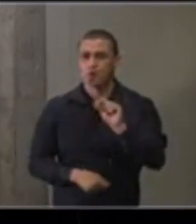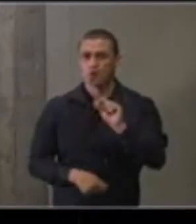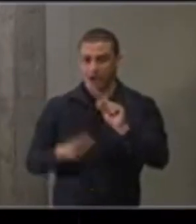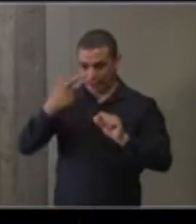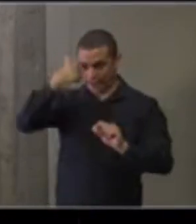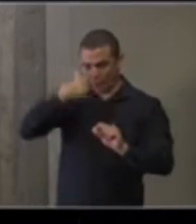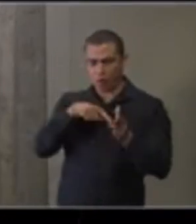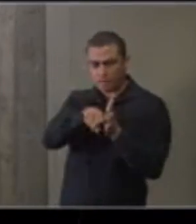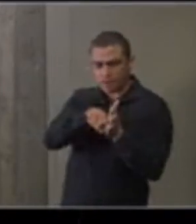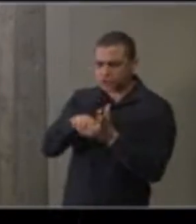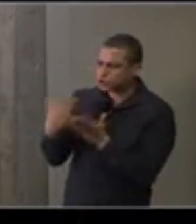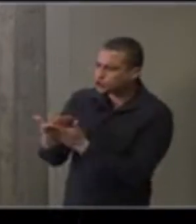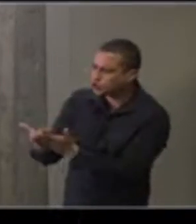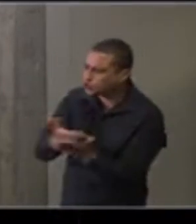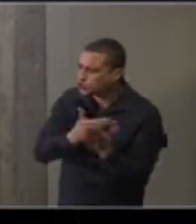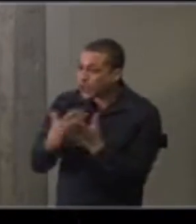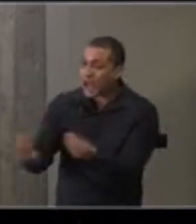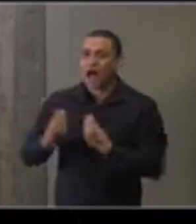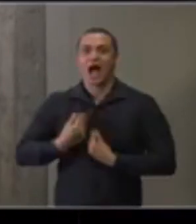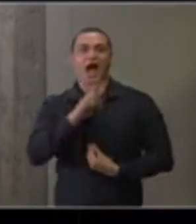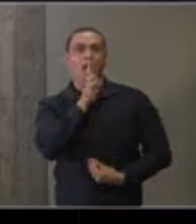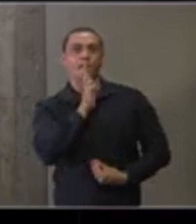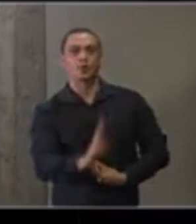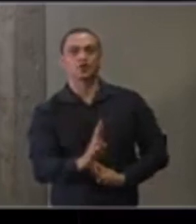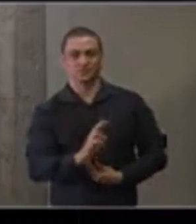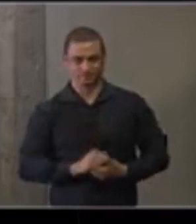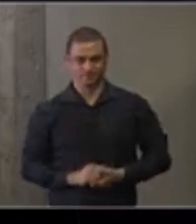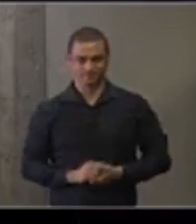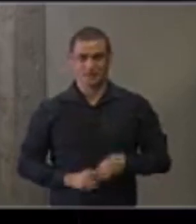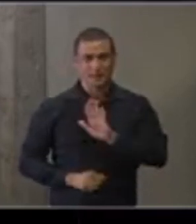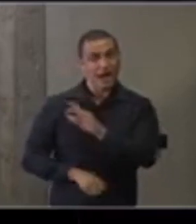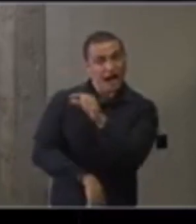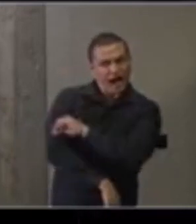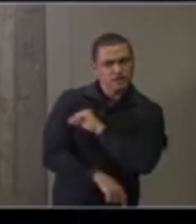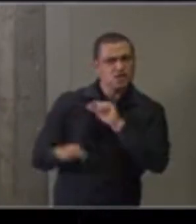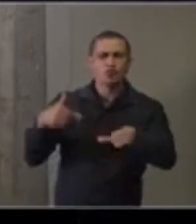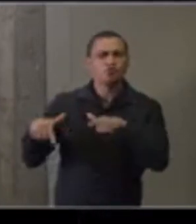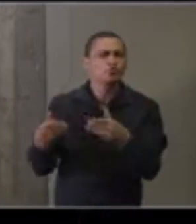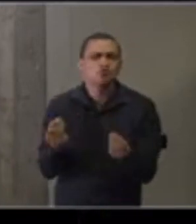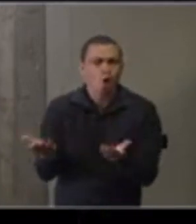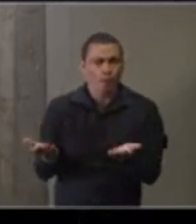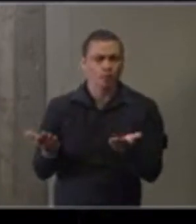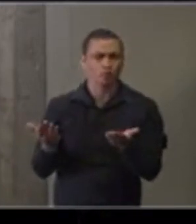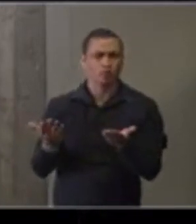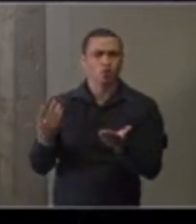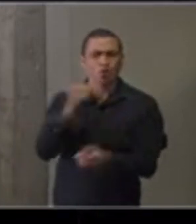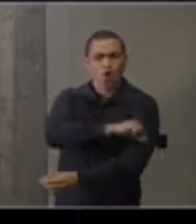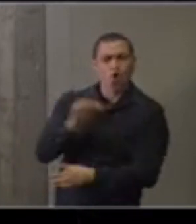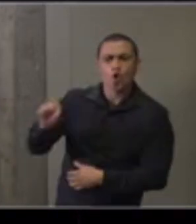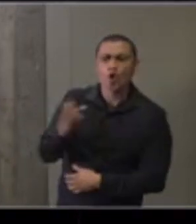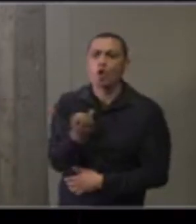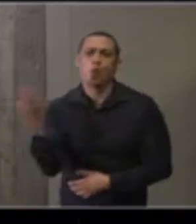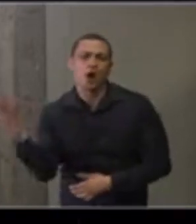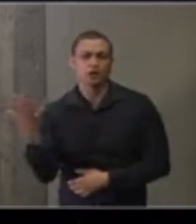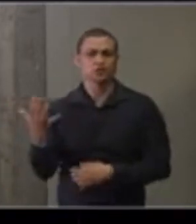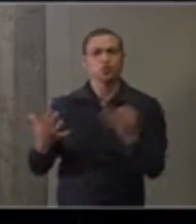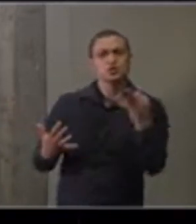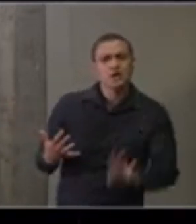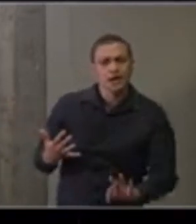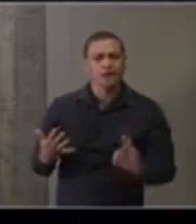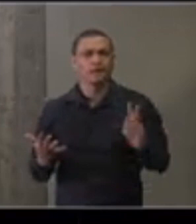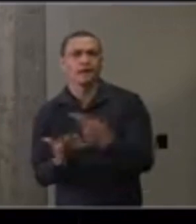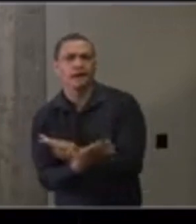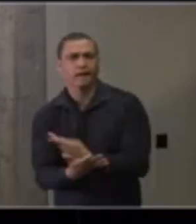pesquisadores respostas de como a vacina funciona, de qual é a forma de você aplicar de forma mais correta,